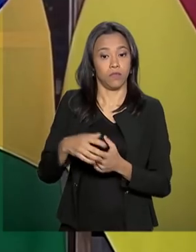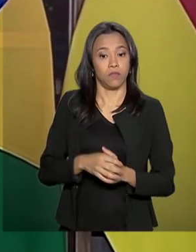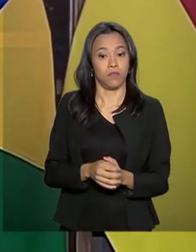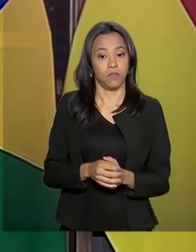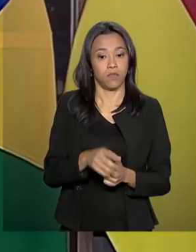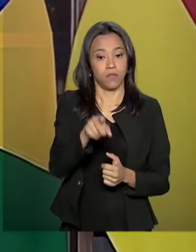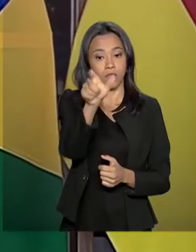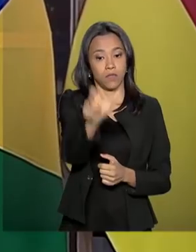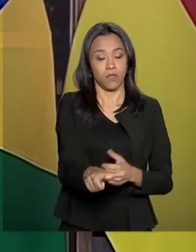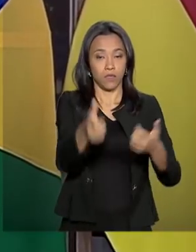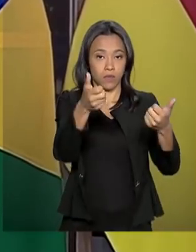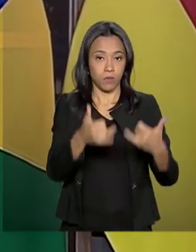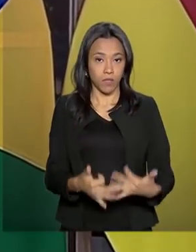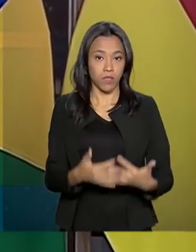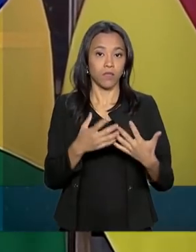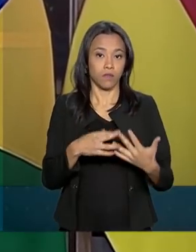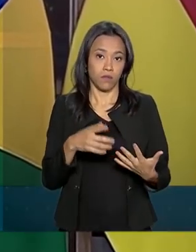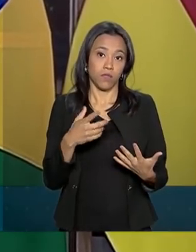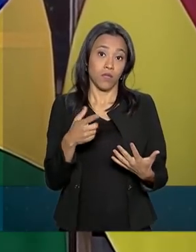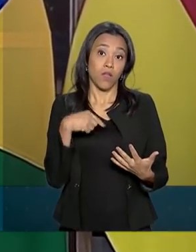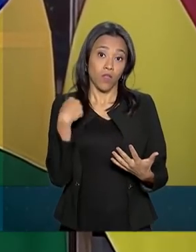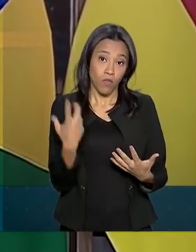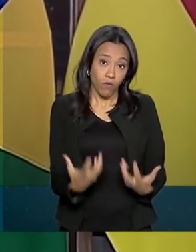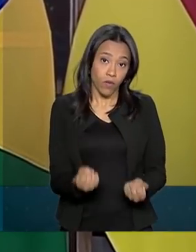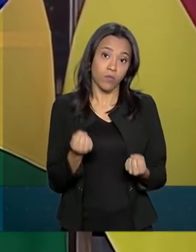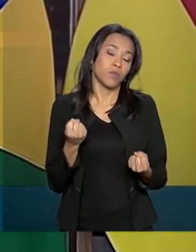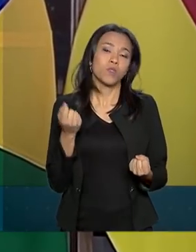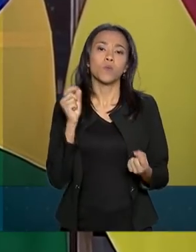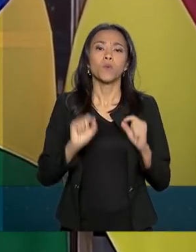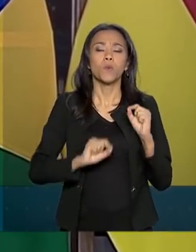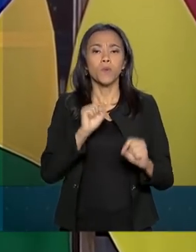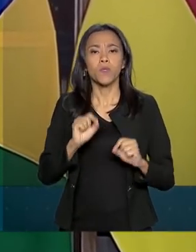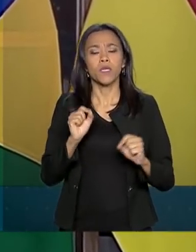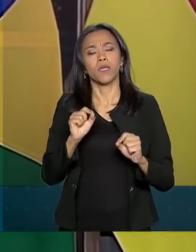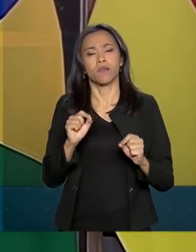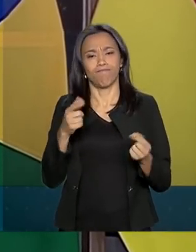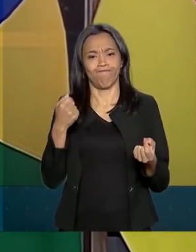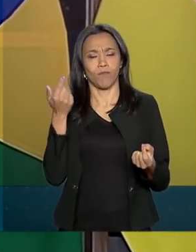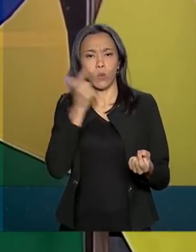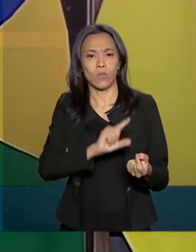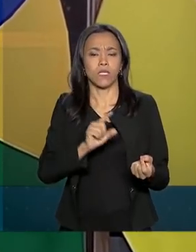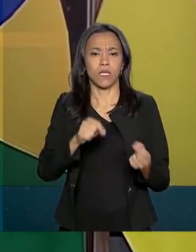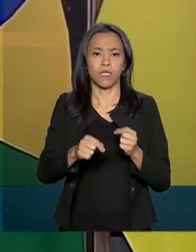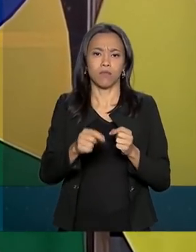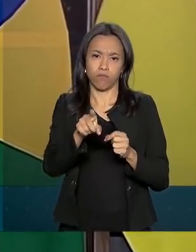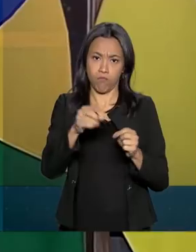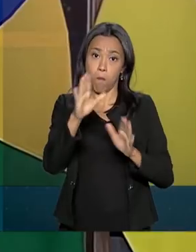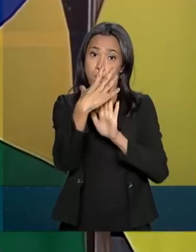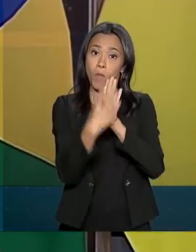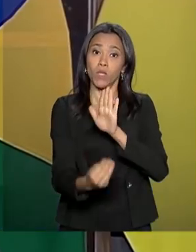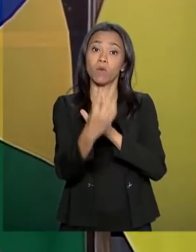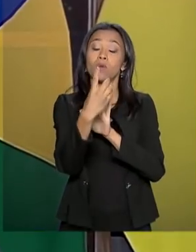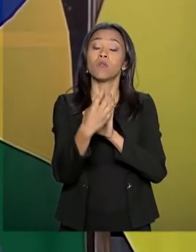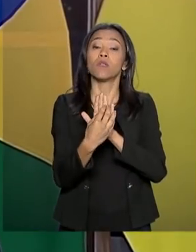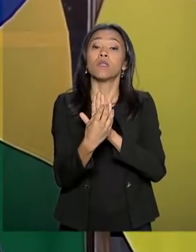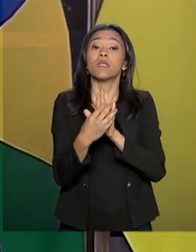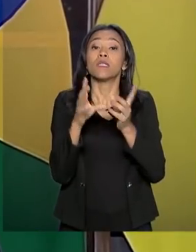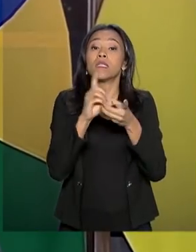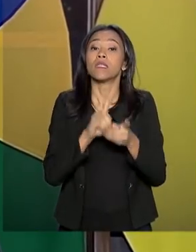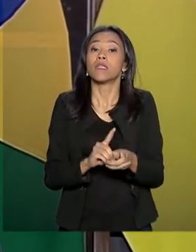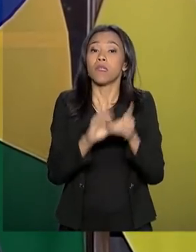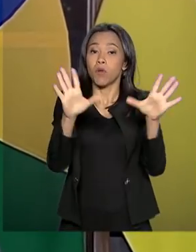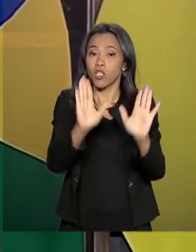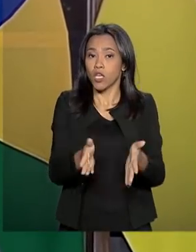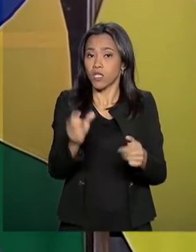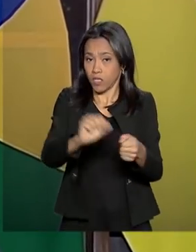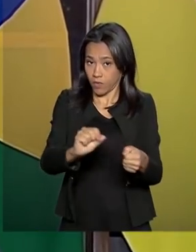Continua havendo uma perspectiva concreta de chegarmos a uma evolução democrática na Venezuela, com base naquilo que já está sendo feito, na pressão